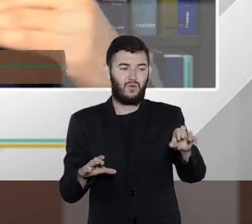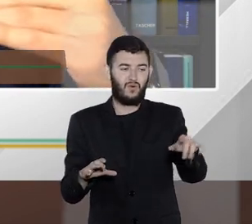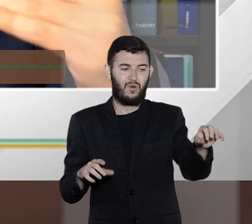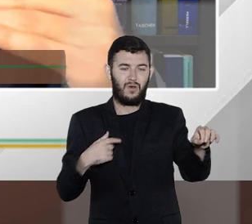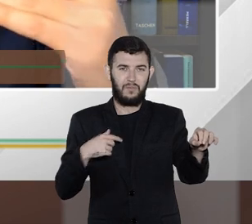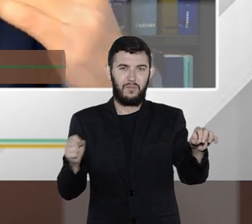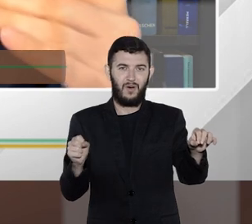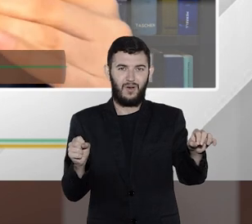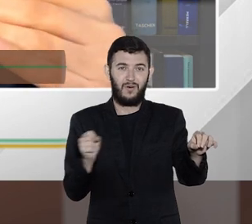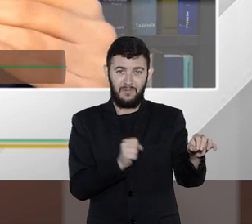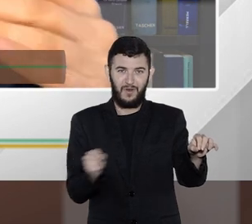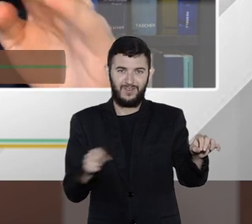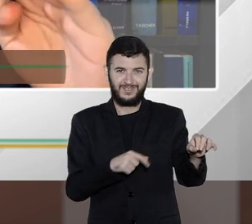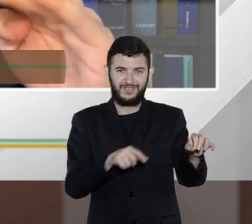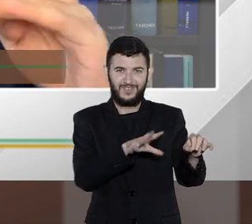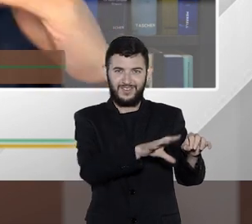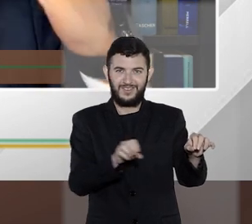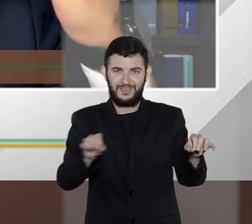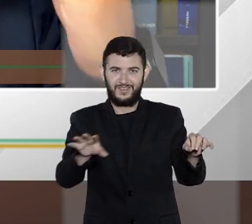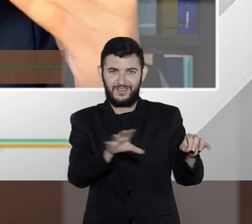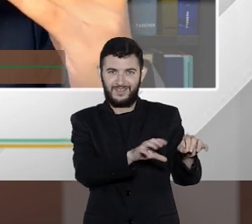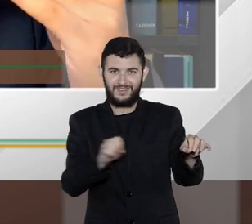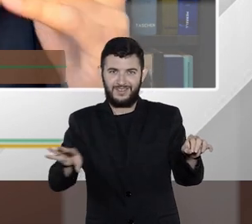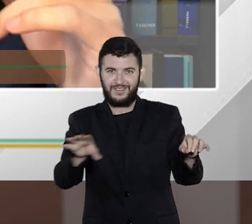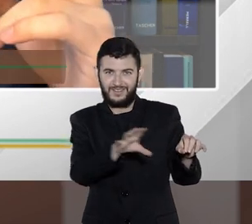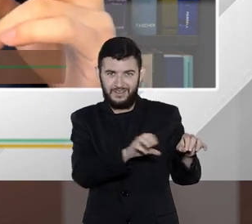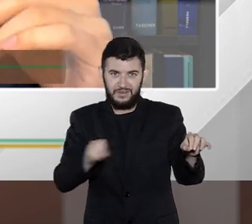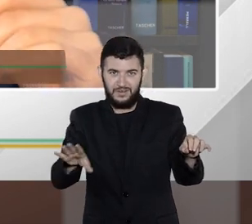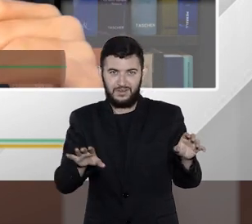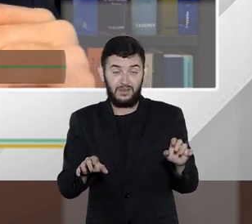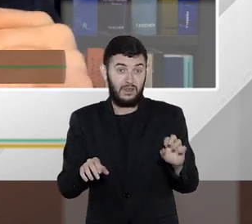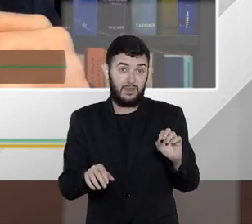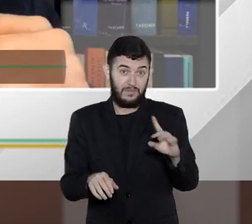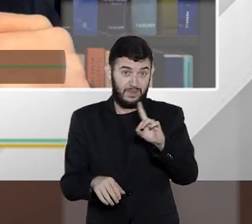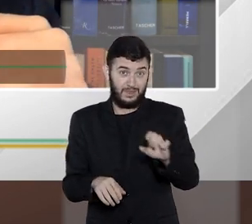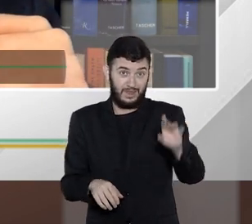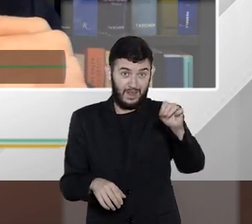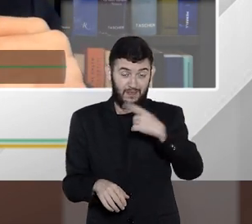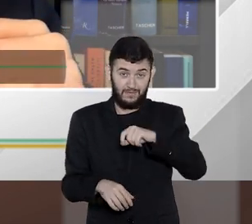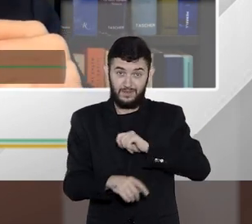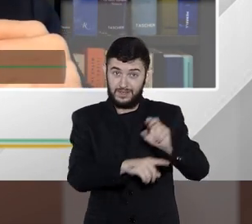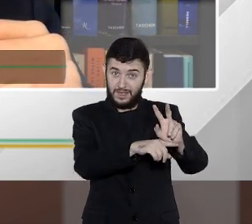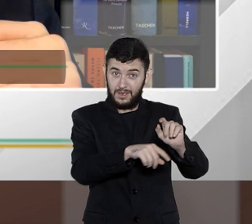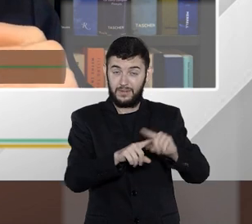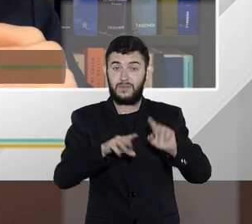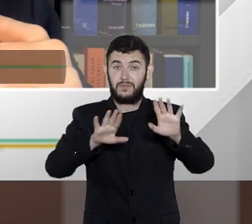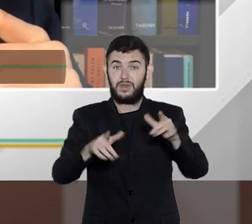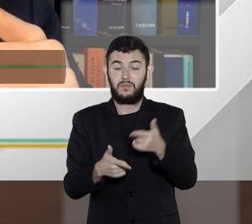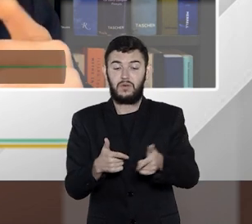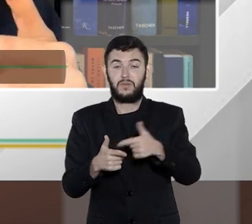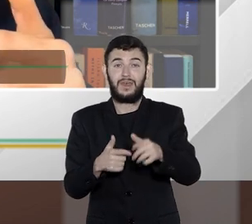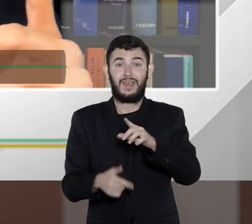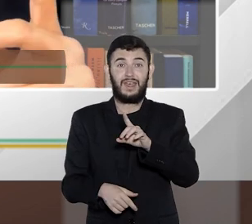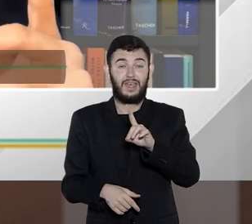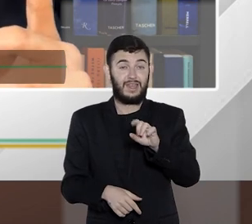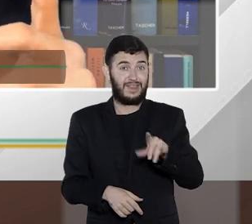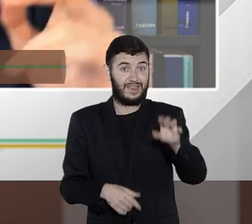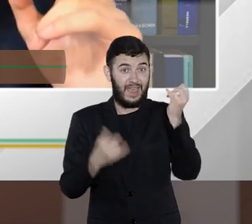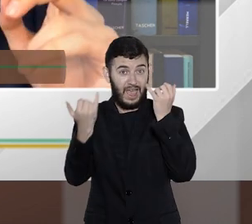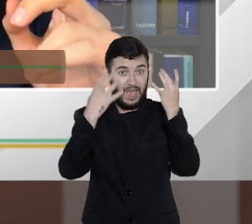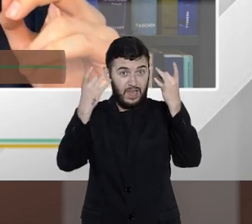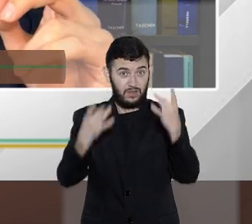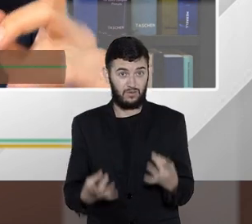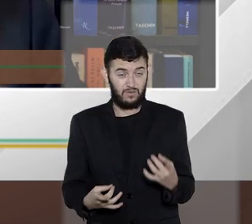mesmo que sejam apenas dados fiscais o segundo problema é dados que não são fiscais podem ser